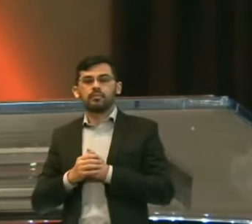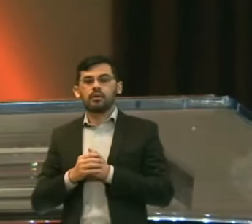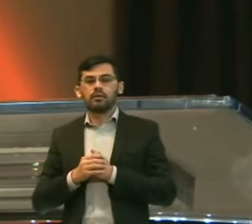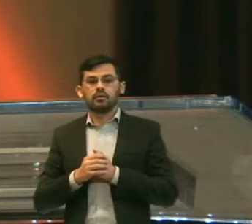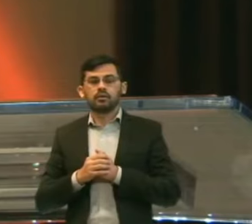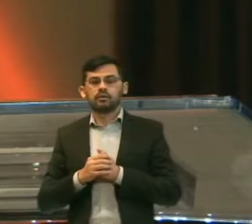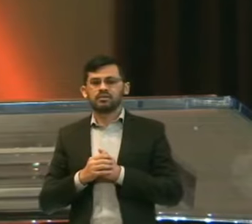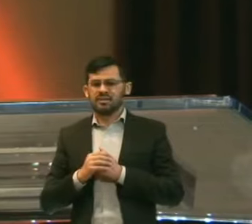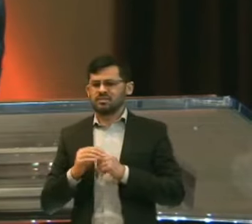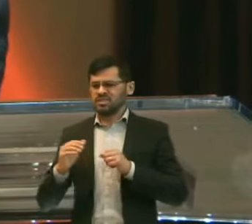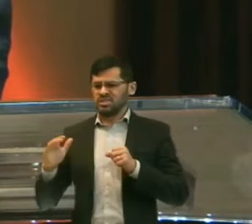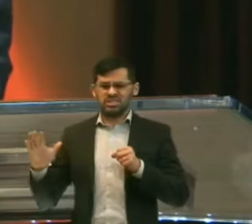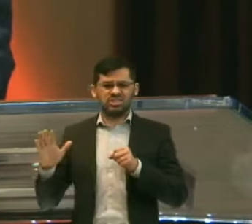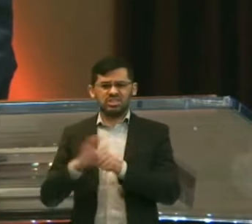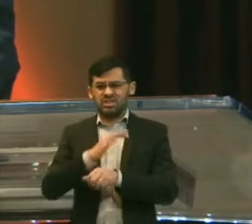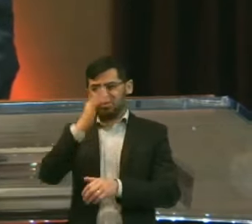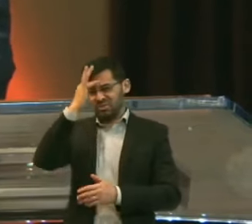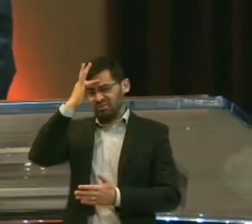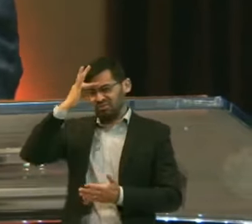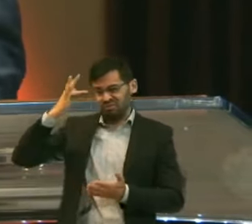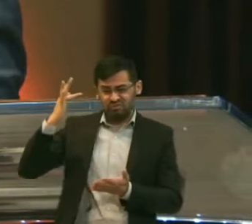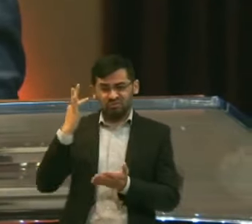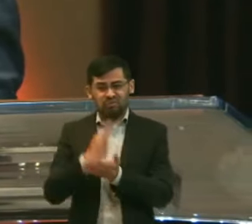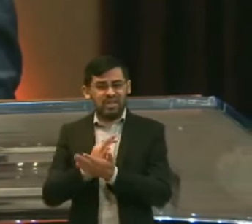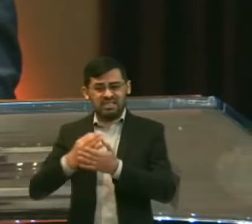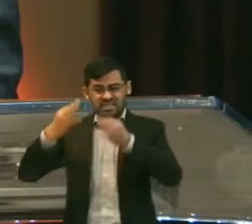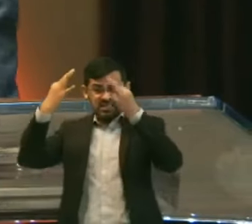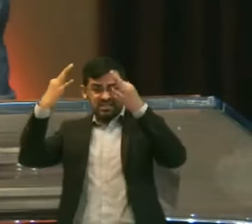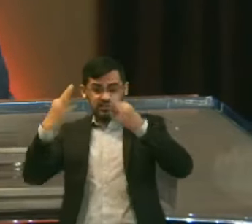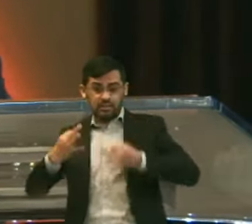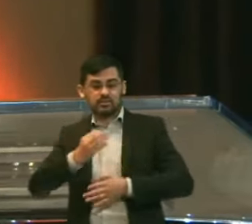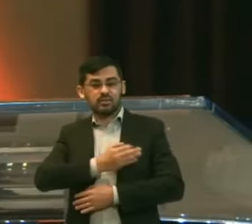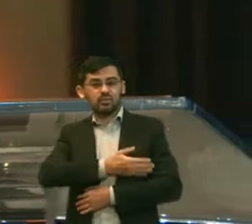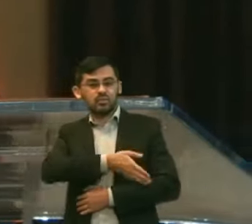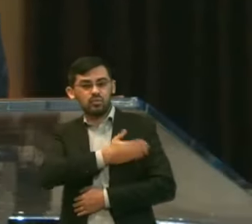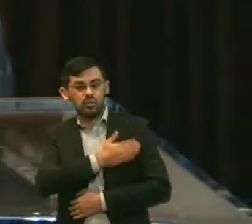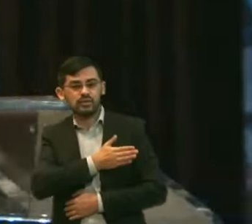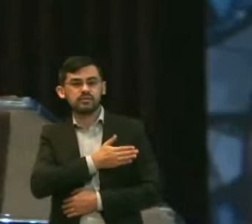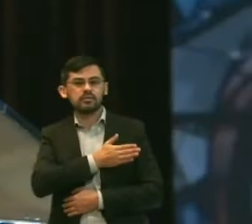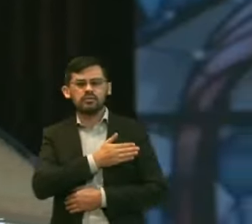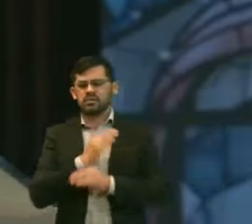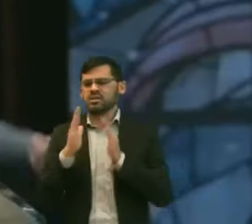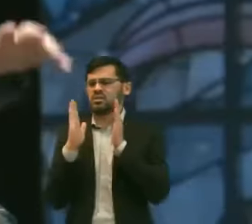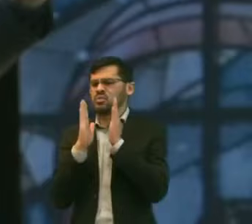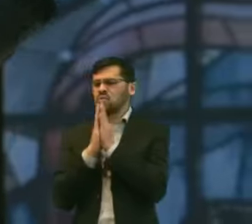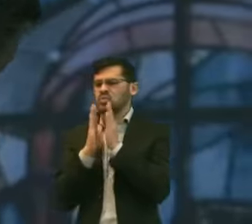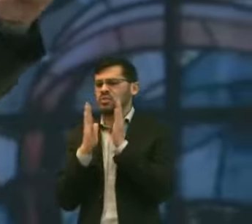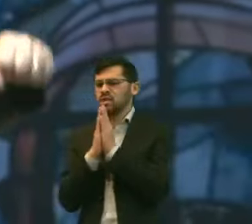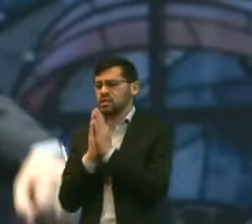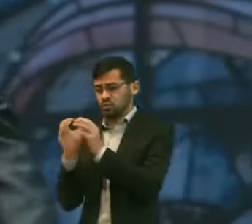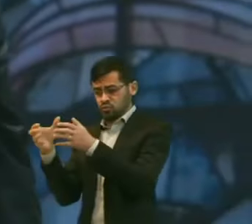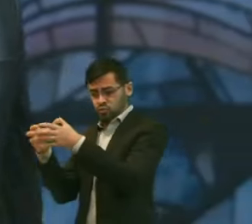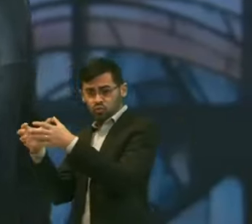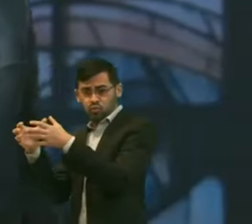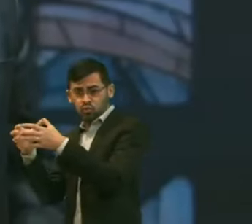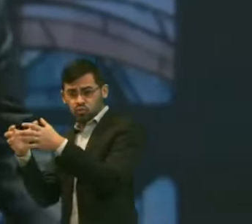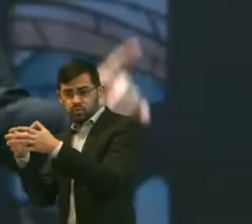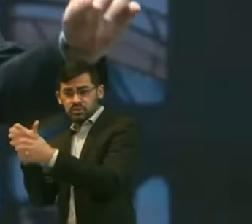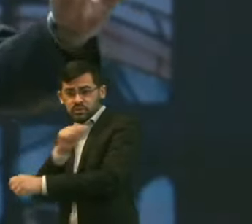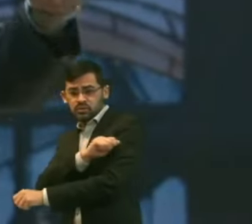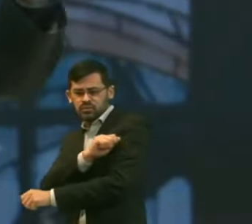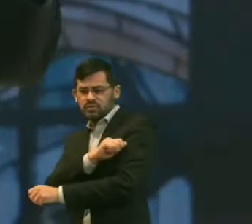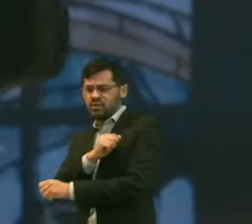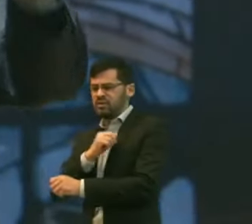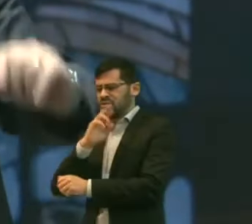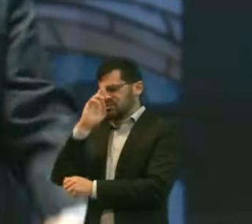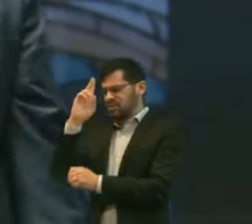Mas assim Cheio de fé Cheio de certeza No coração Eu orei Com aquelas moças Amigas dela E disse assim